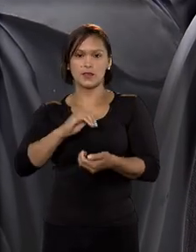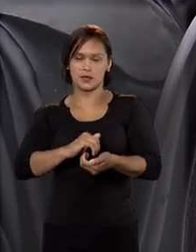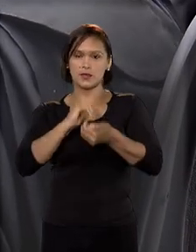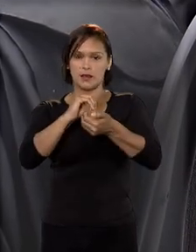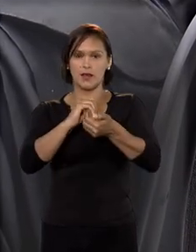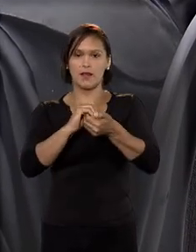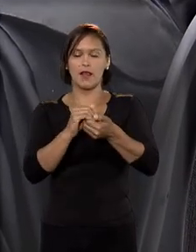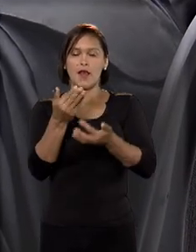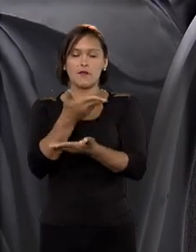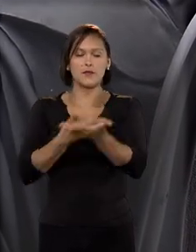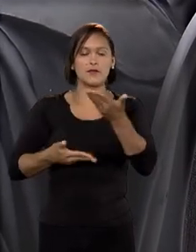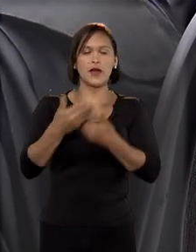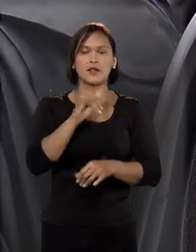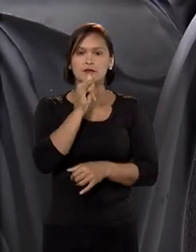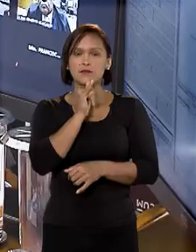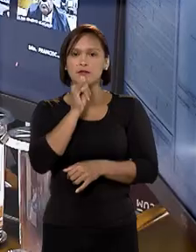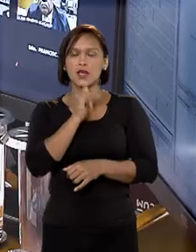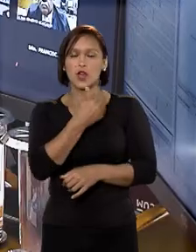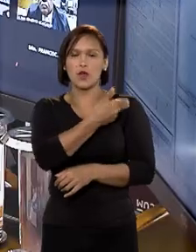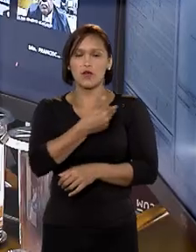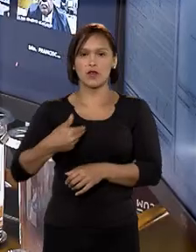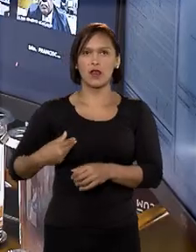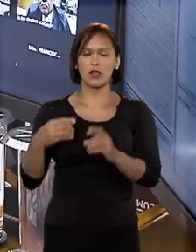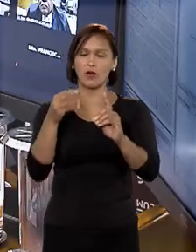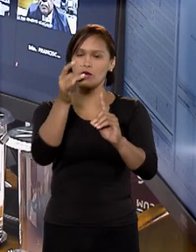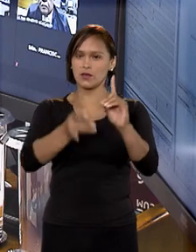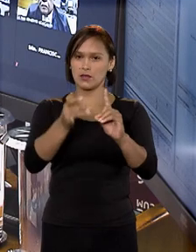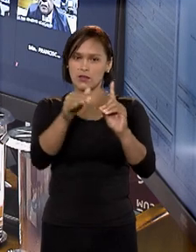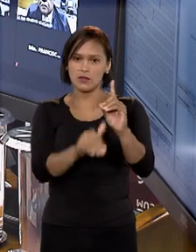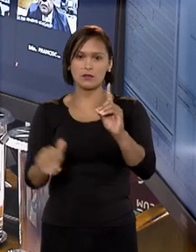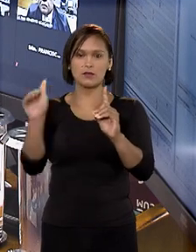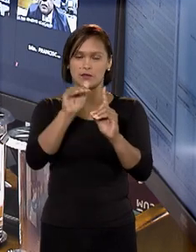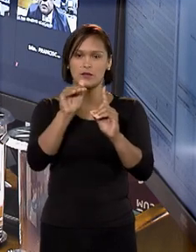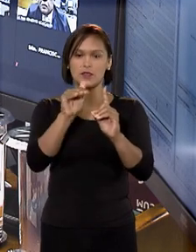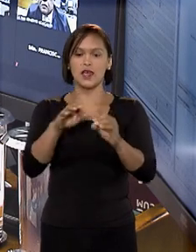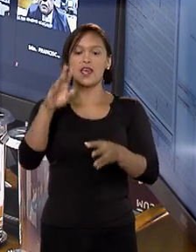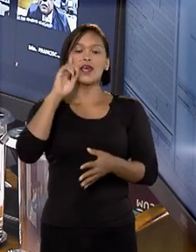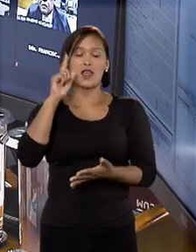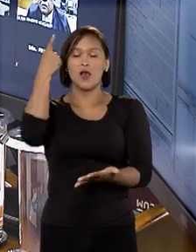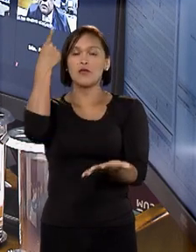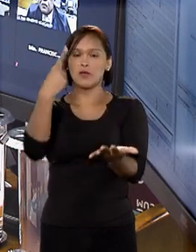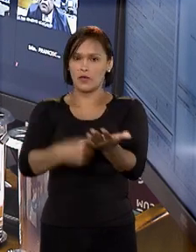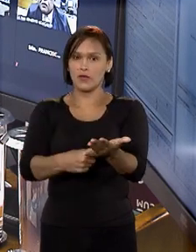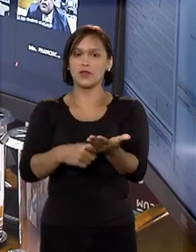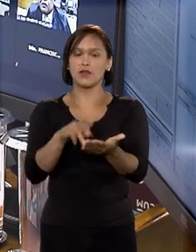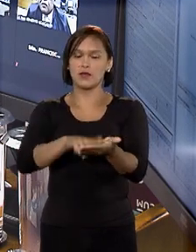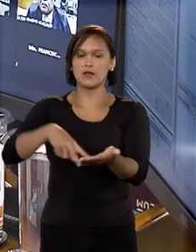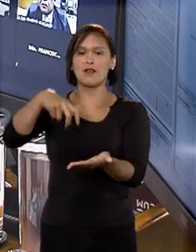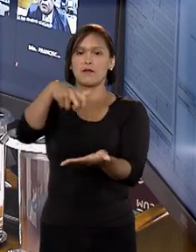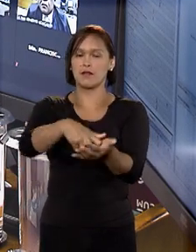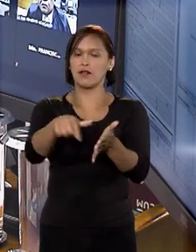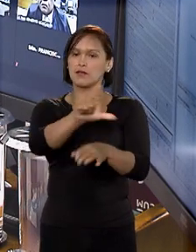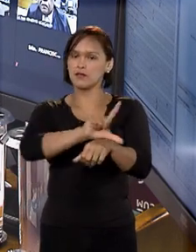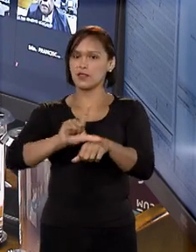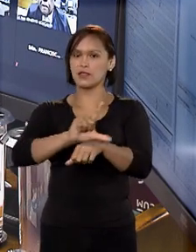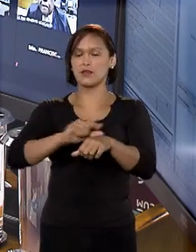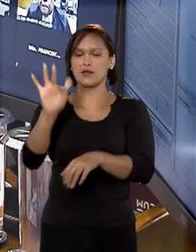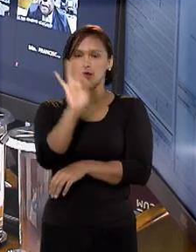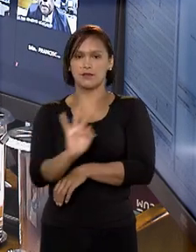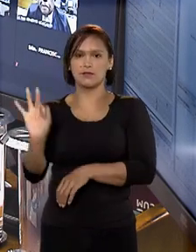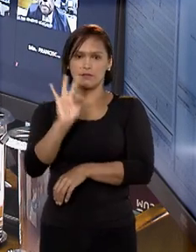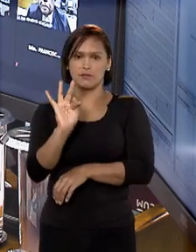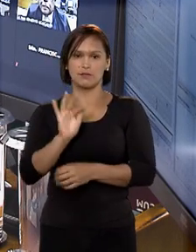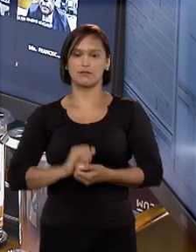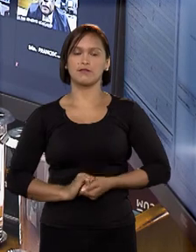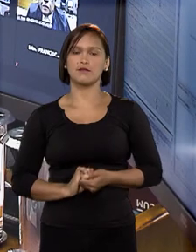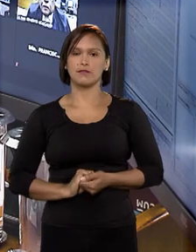a corte julga casos que envolvam, por exemplo, governadores e desembargadores e dá a última palavra na aplicação da legislação